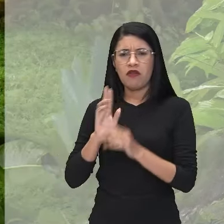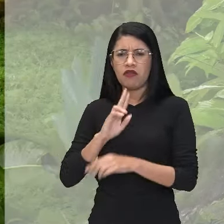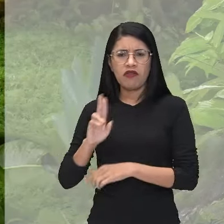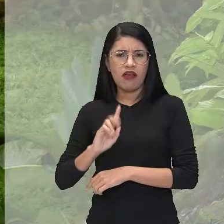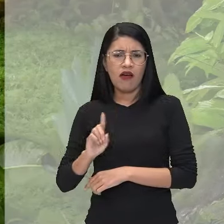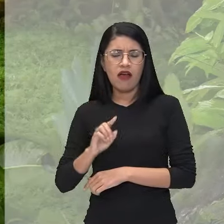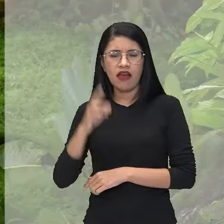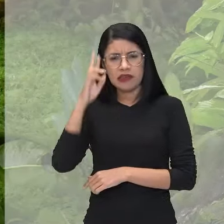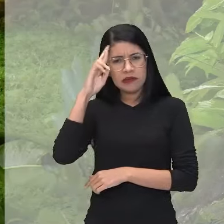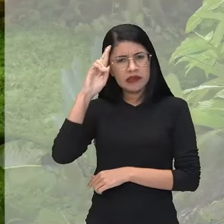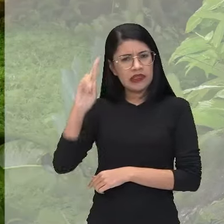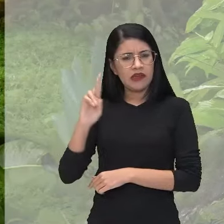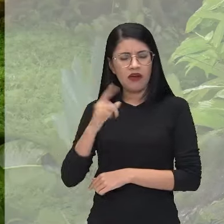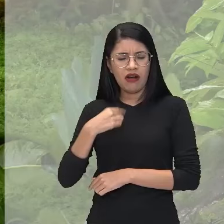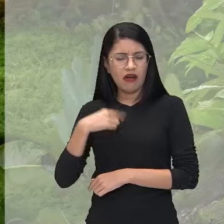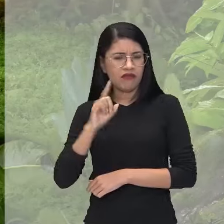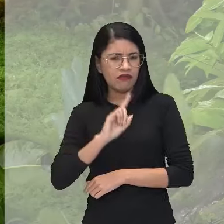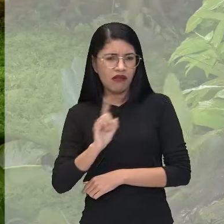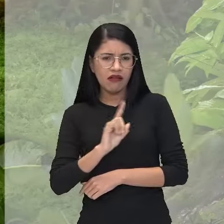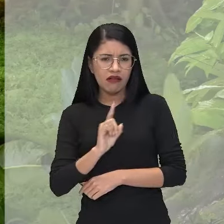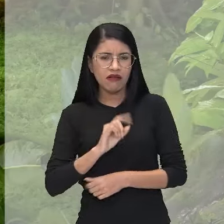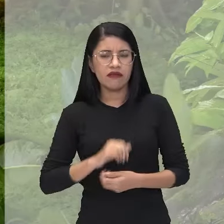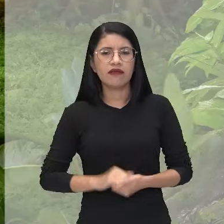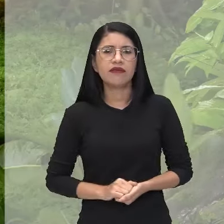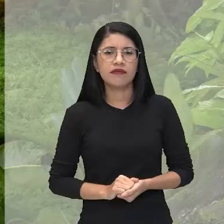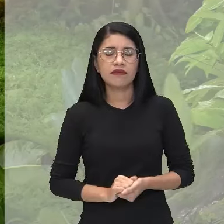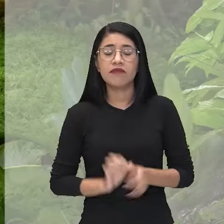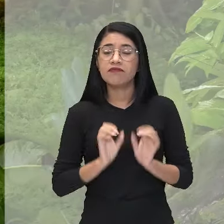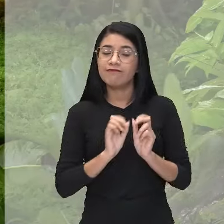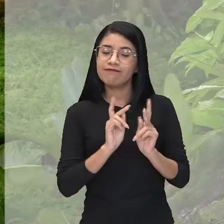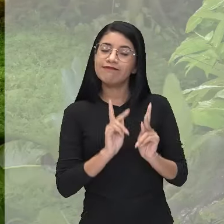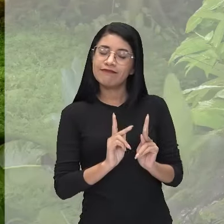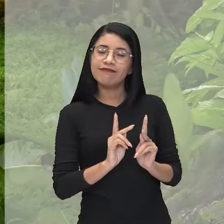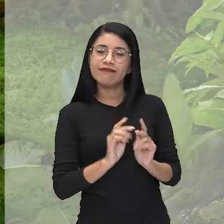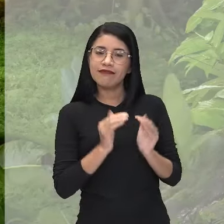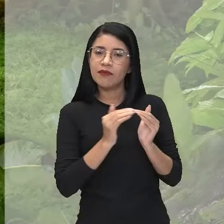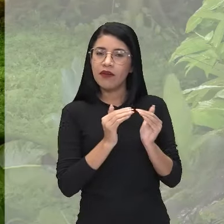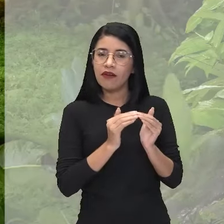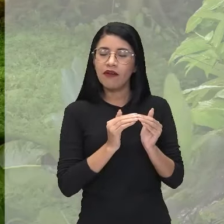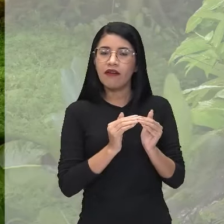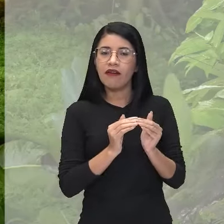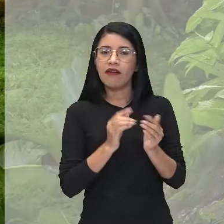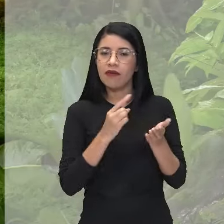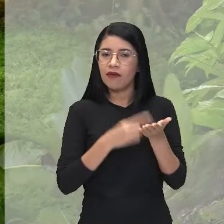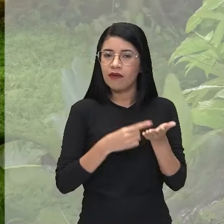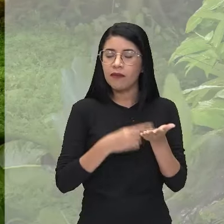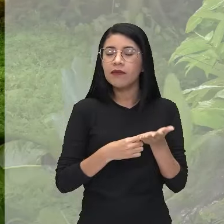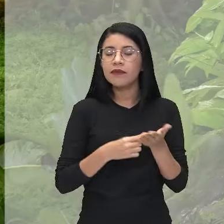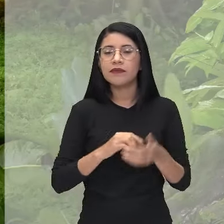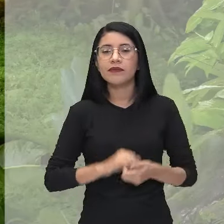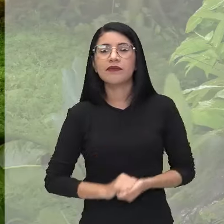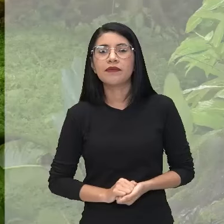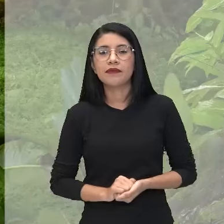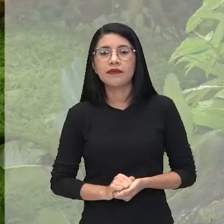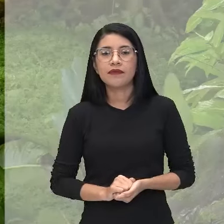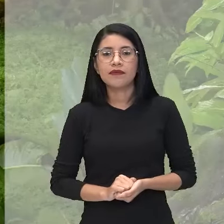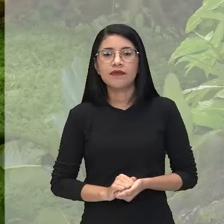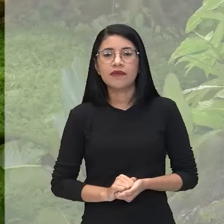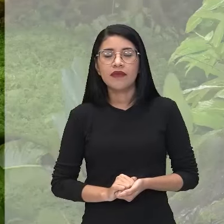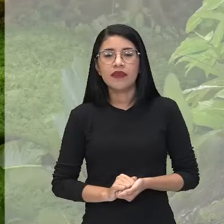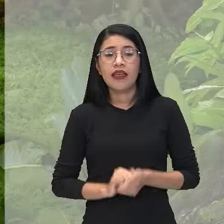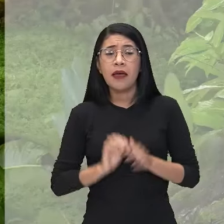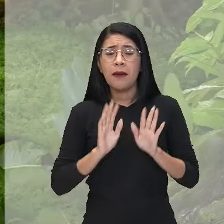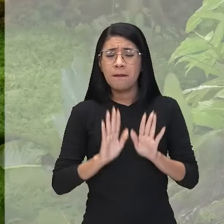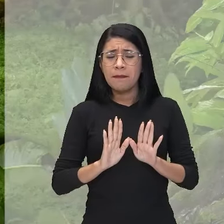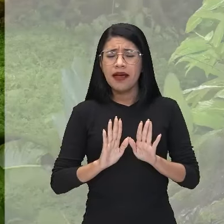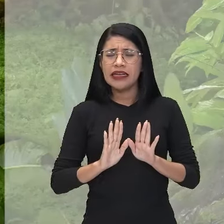chame de senhora. Tá certo, tá certo. Prato por você, então, melhor, né? Mas é que,